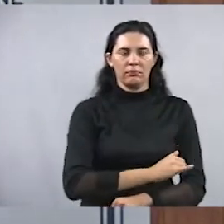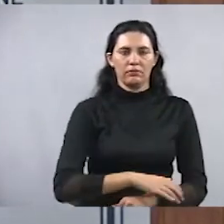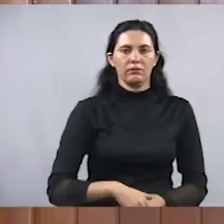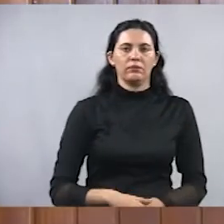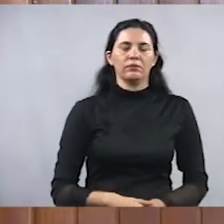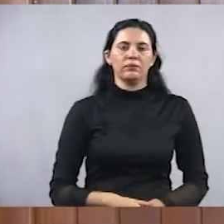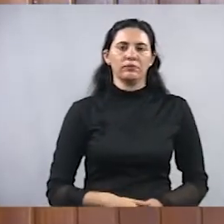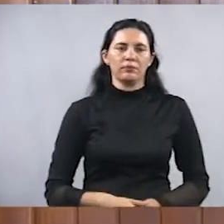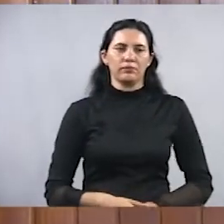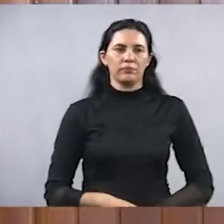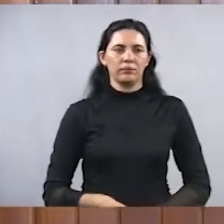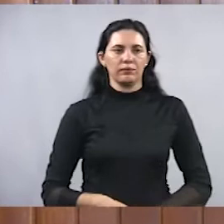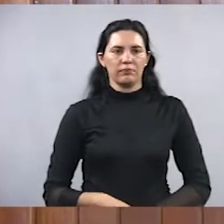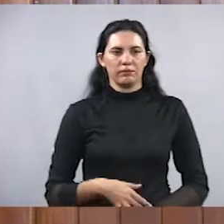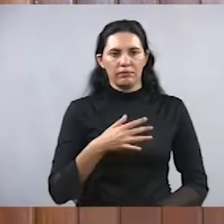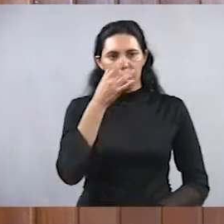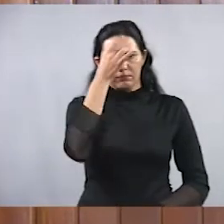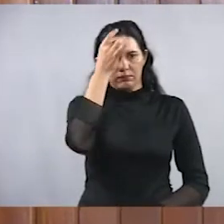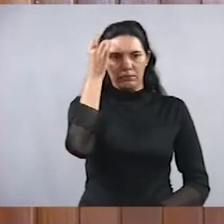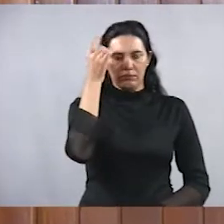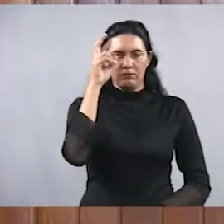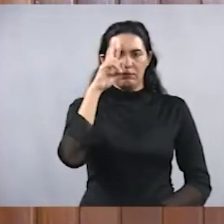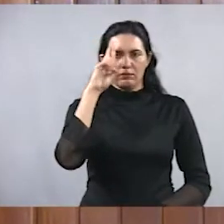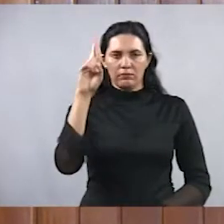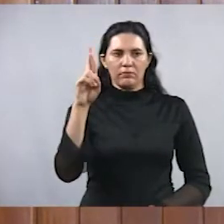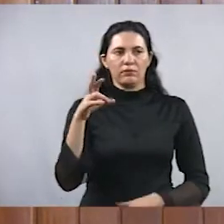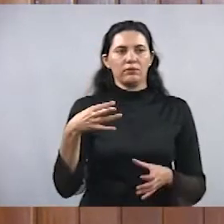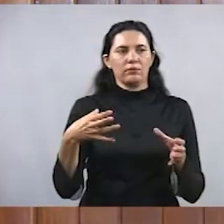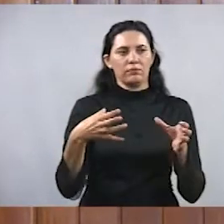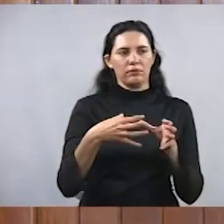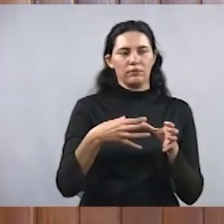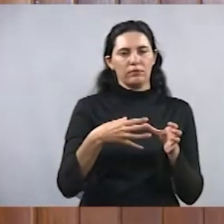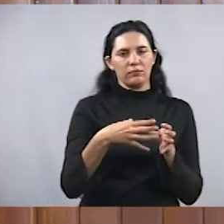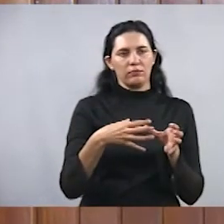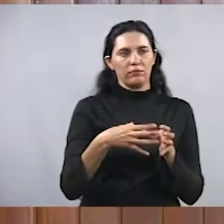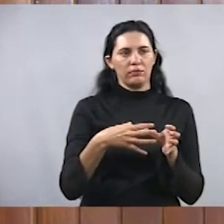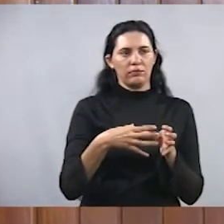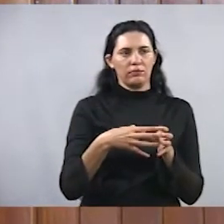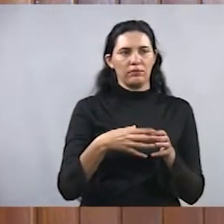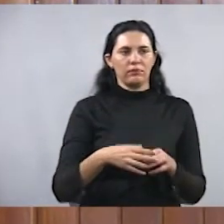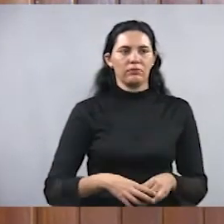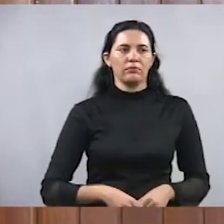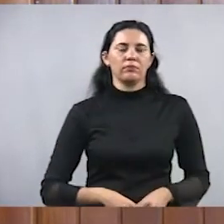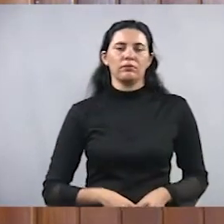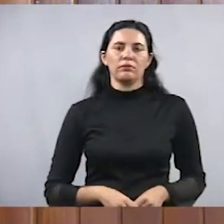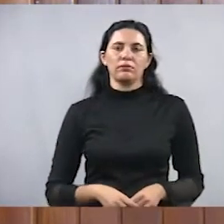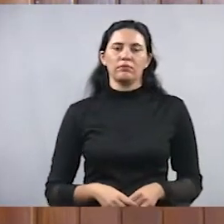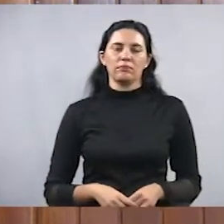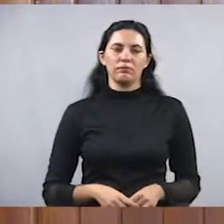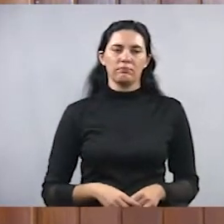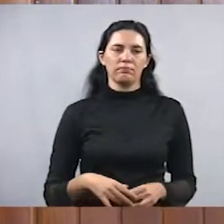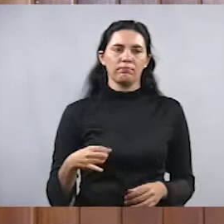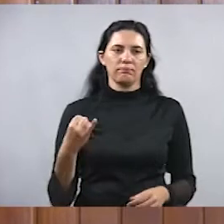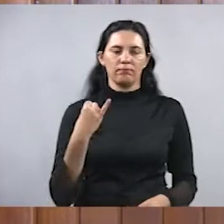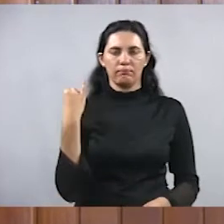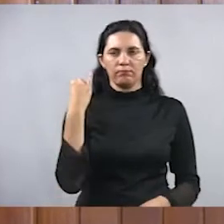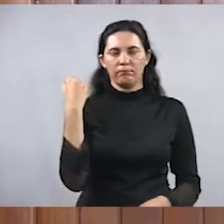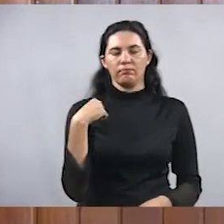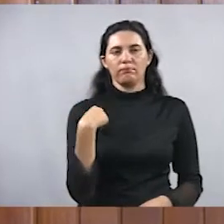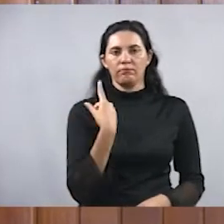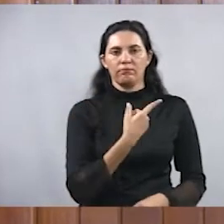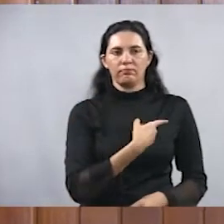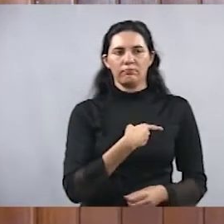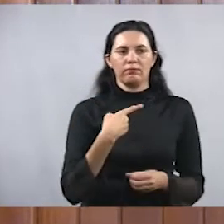emblemática na nossa cidade, um líder comunitário de muita relevância para a nossa